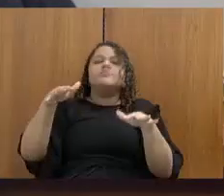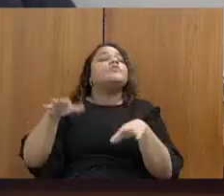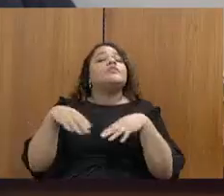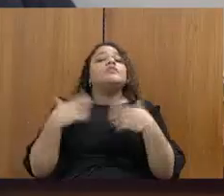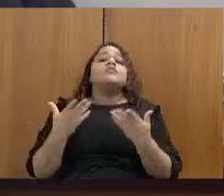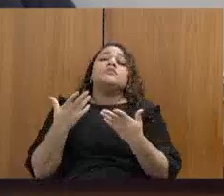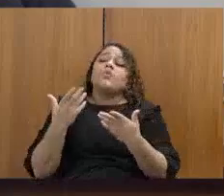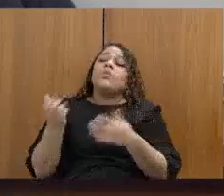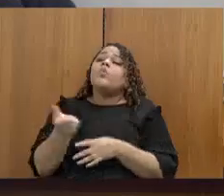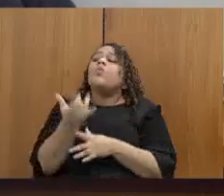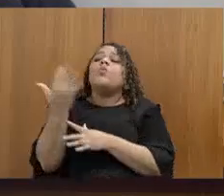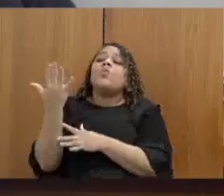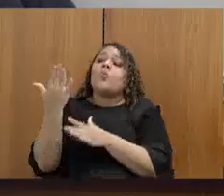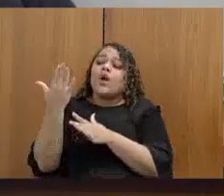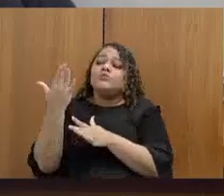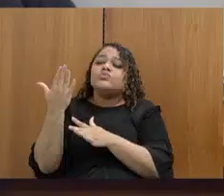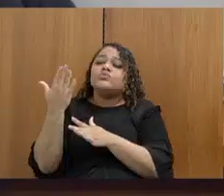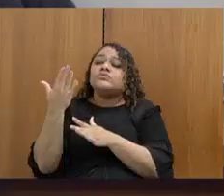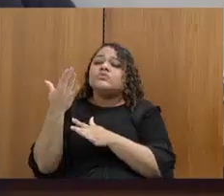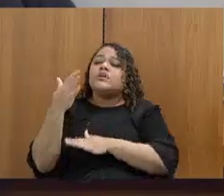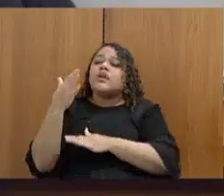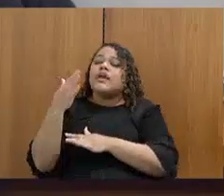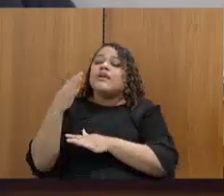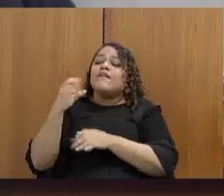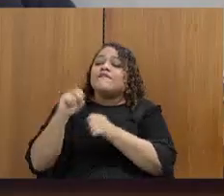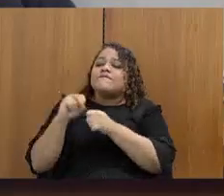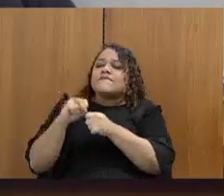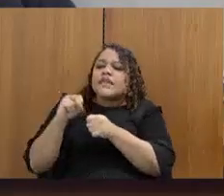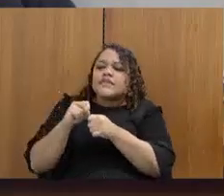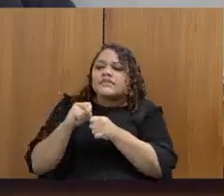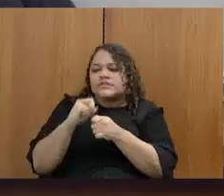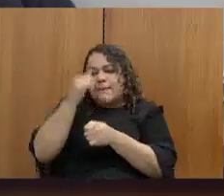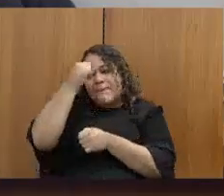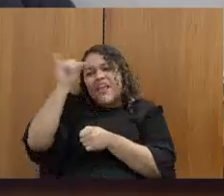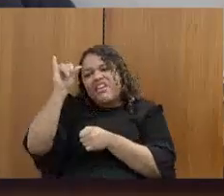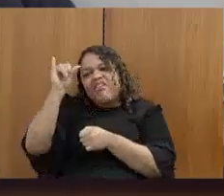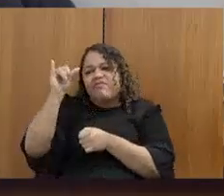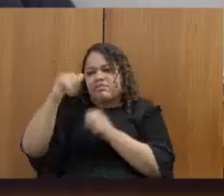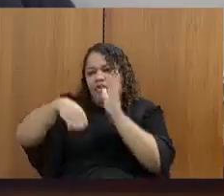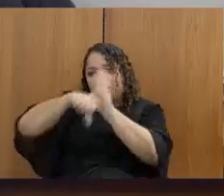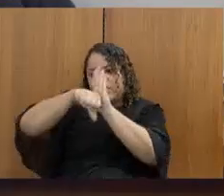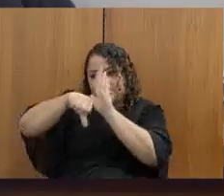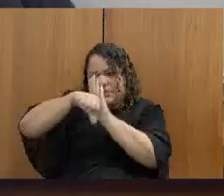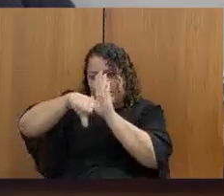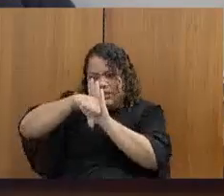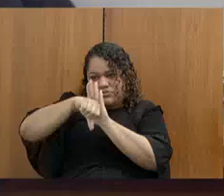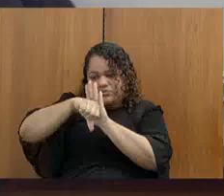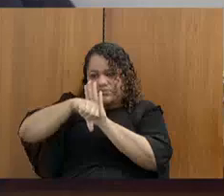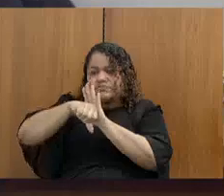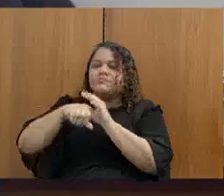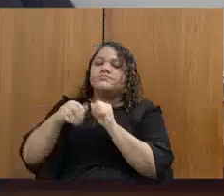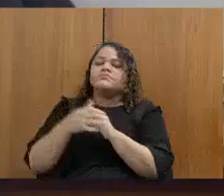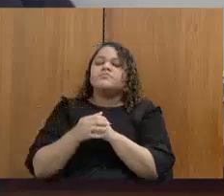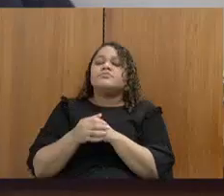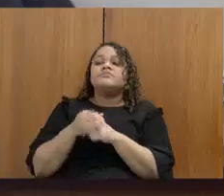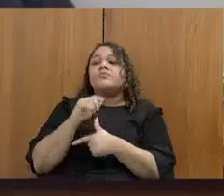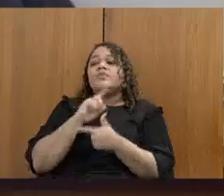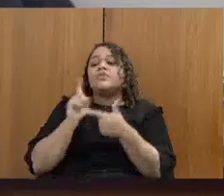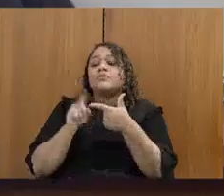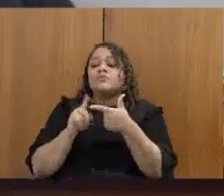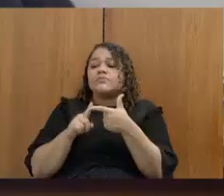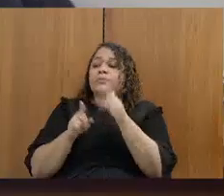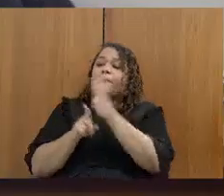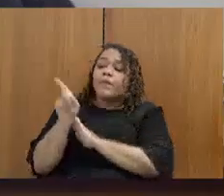no território foram implementadas ou ampliadas. A segunda pergunta é em relação à transparência.